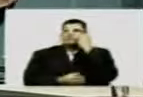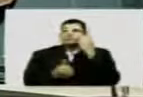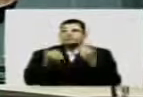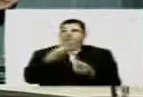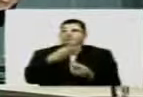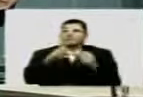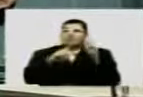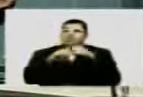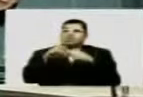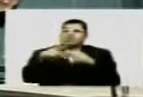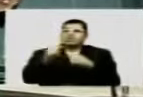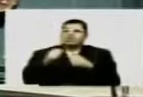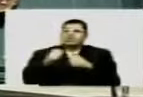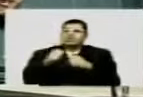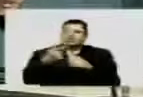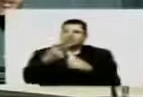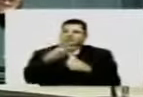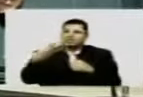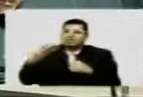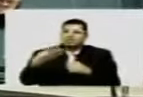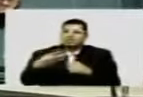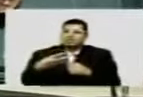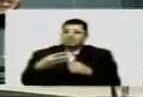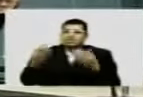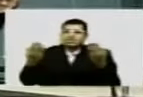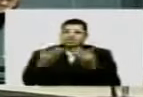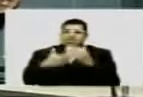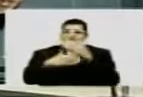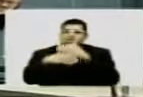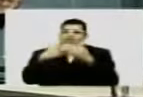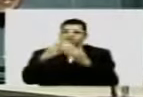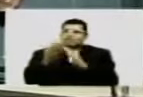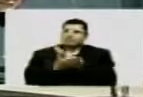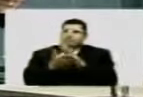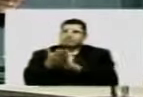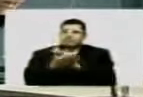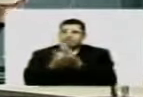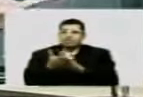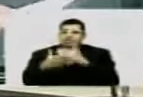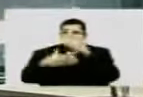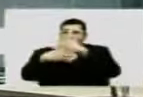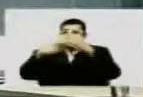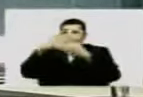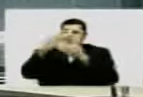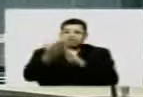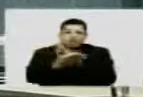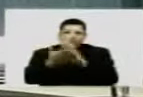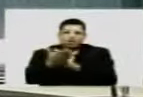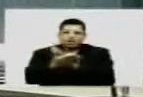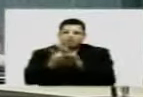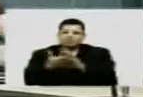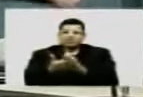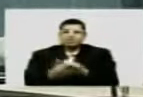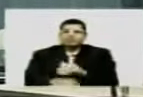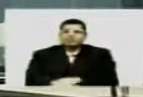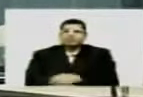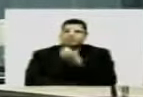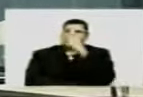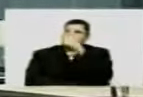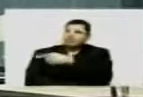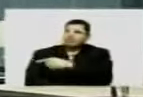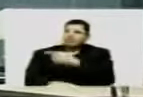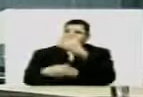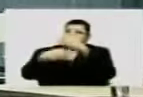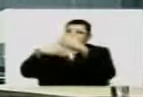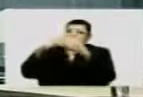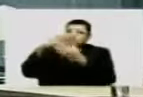13 de janeiro de 2013, e a obra ainda não acabou, deputado Luiz Castro Lisboa. Está ali a